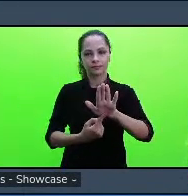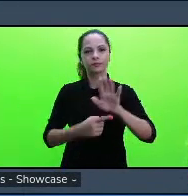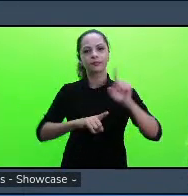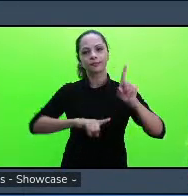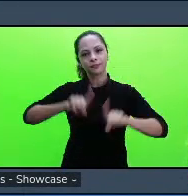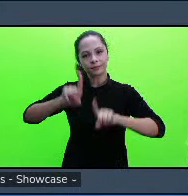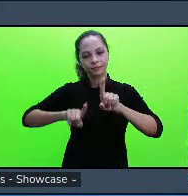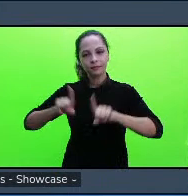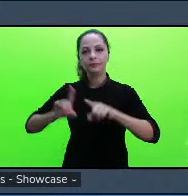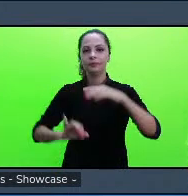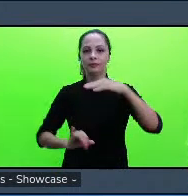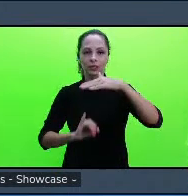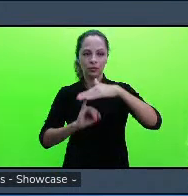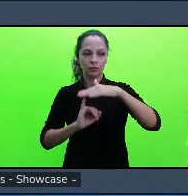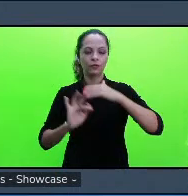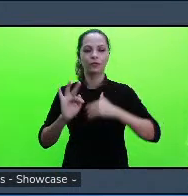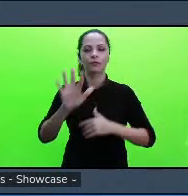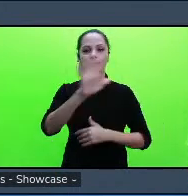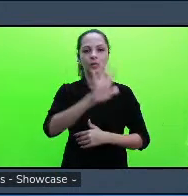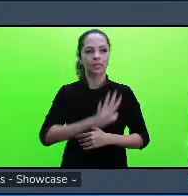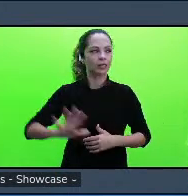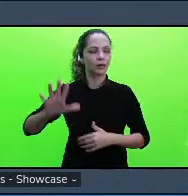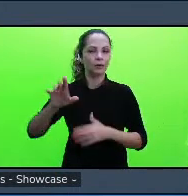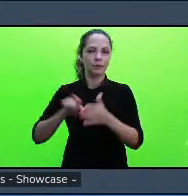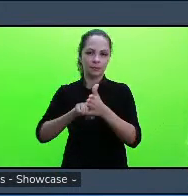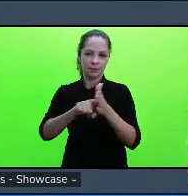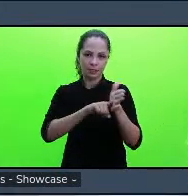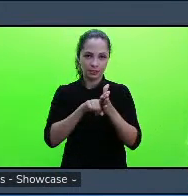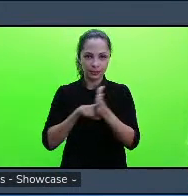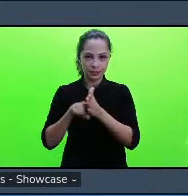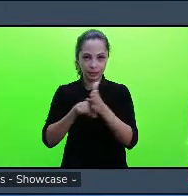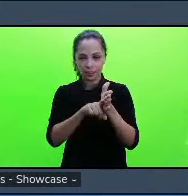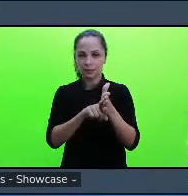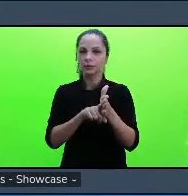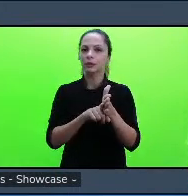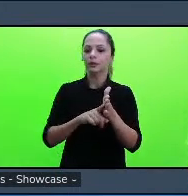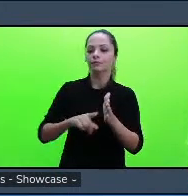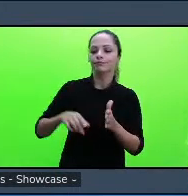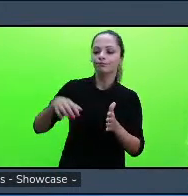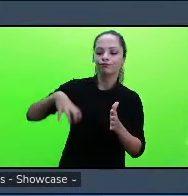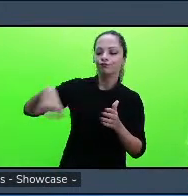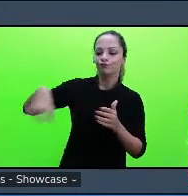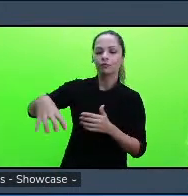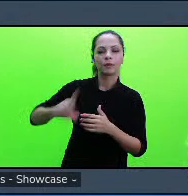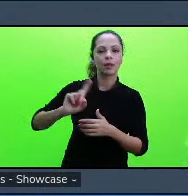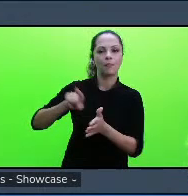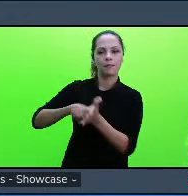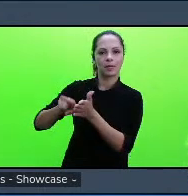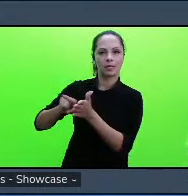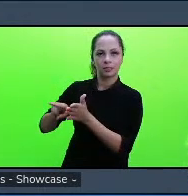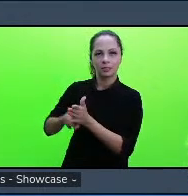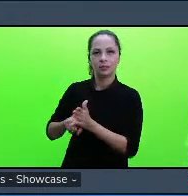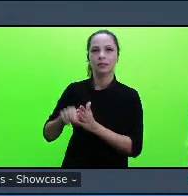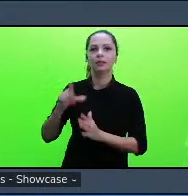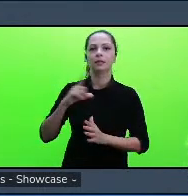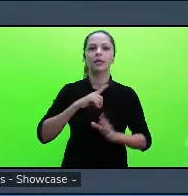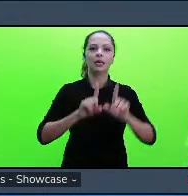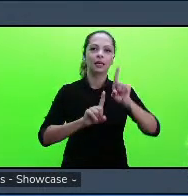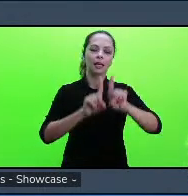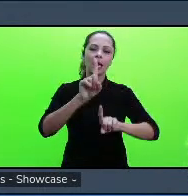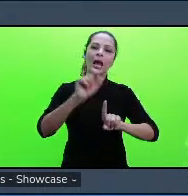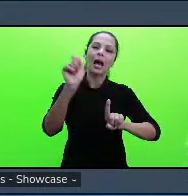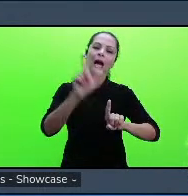federais pesquisados e não pesquisados por região em que nós temos de azul claro os institutos federais